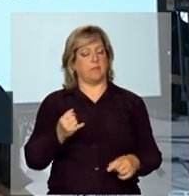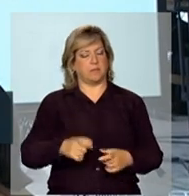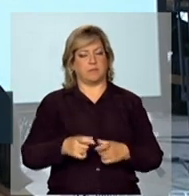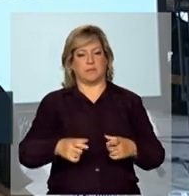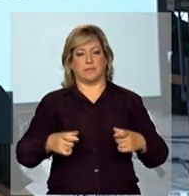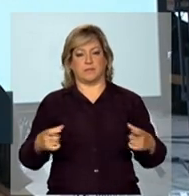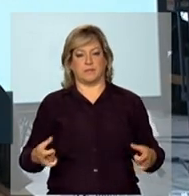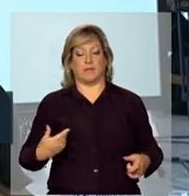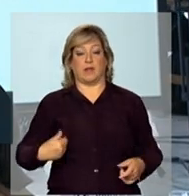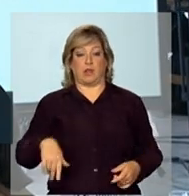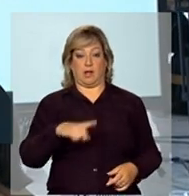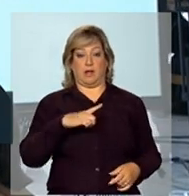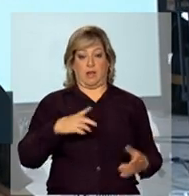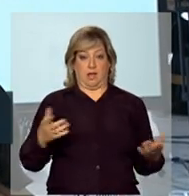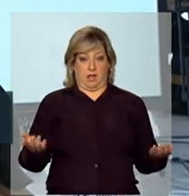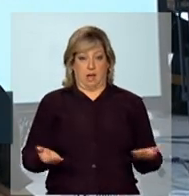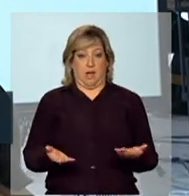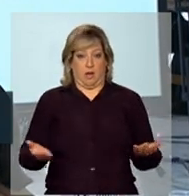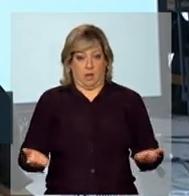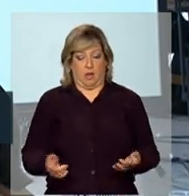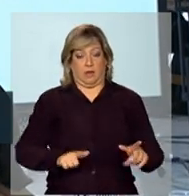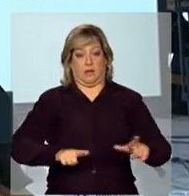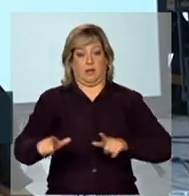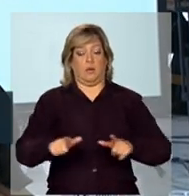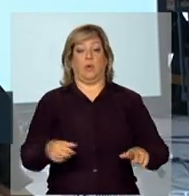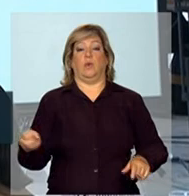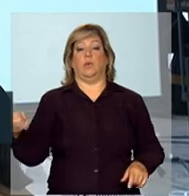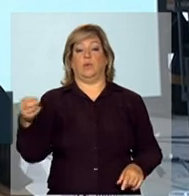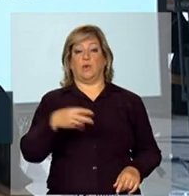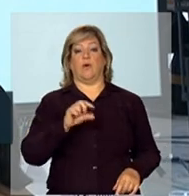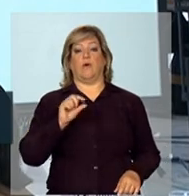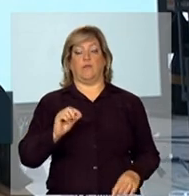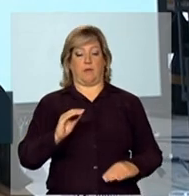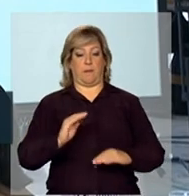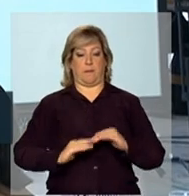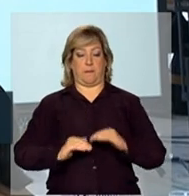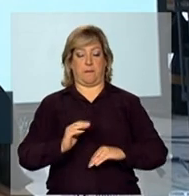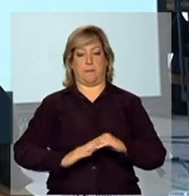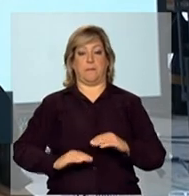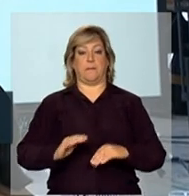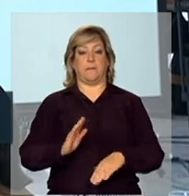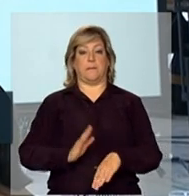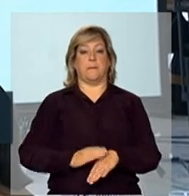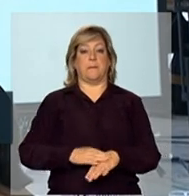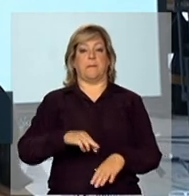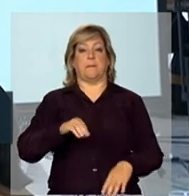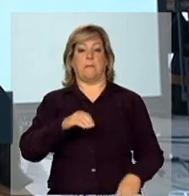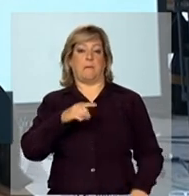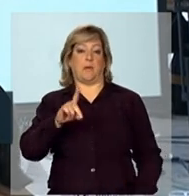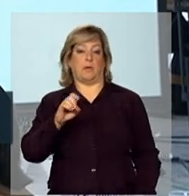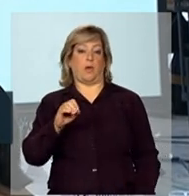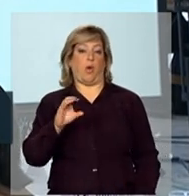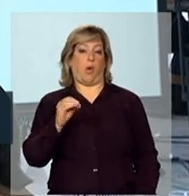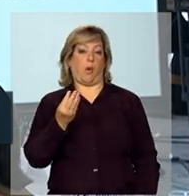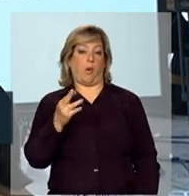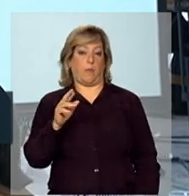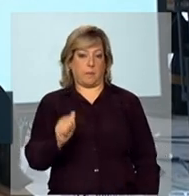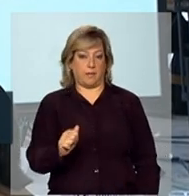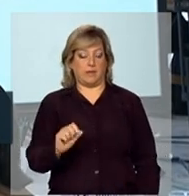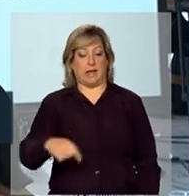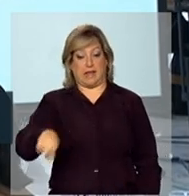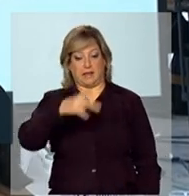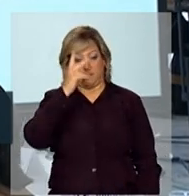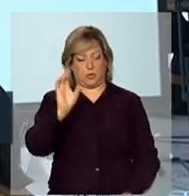Nós estamos com uma ação nova agora com o Ministério do Trabalho de Intermediação de Mão de Obra, porque nós queremos que essa população que fez o